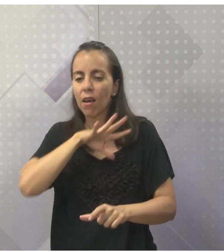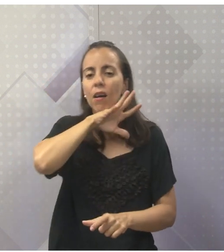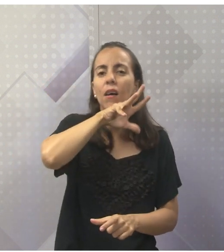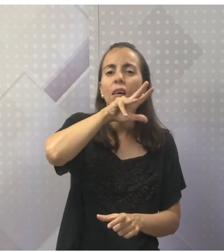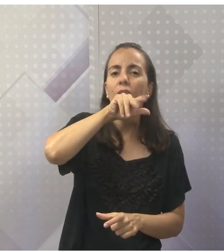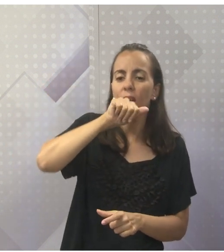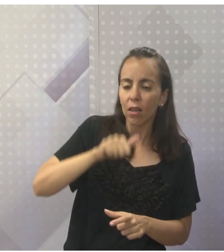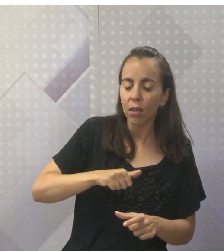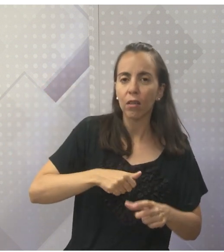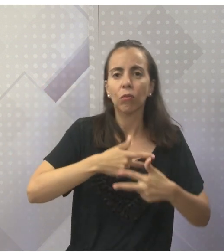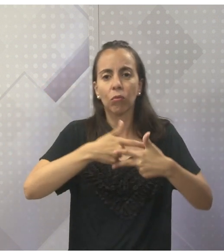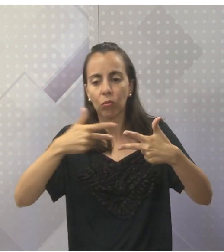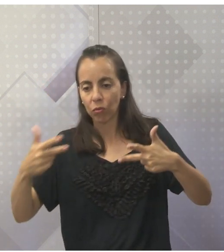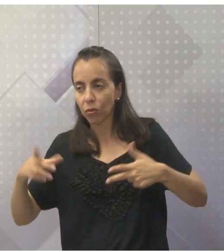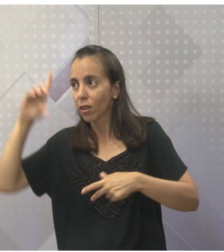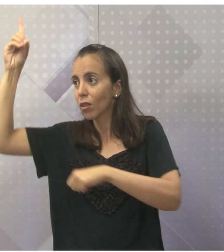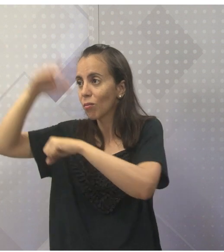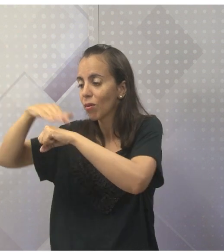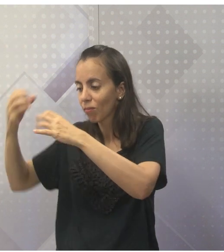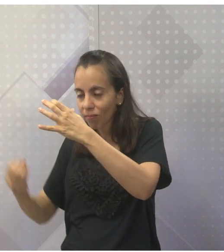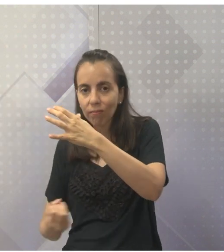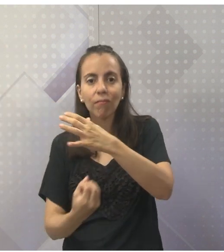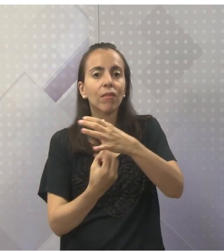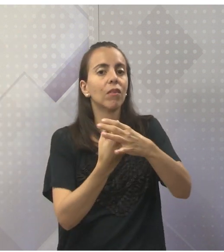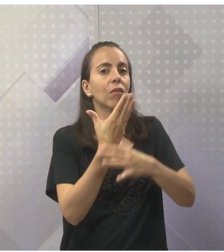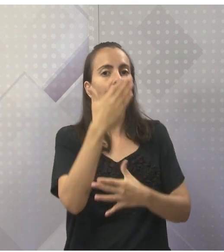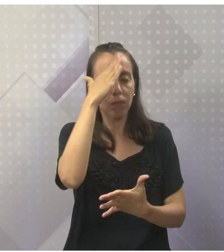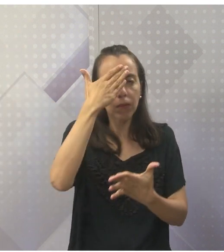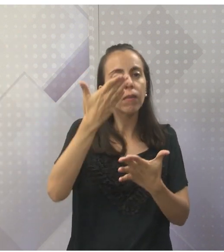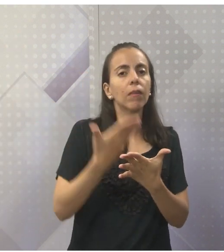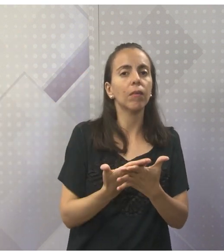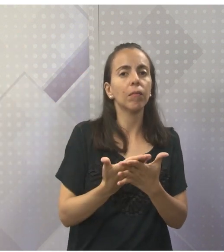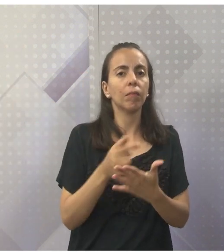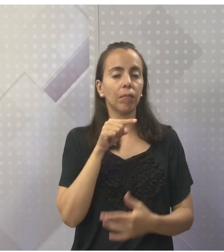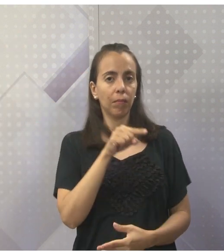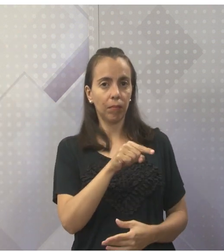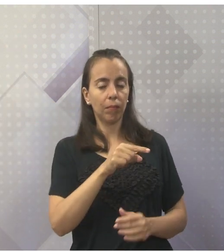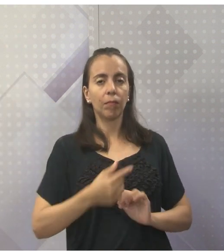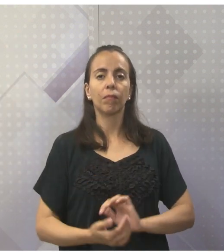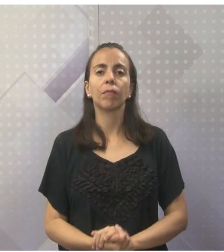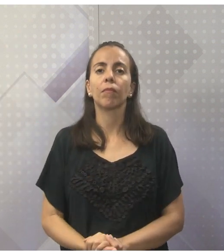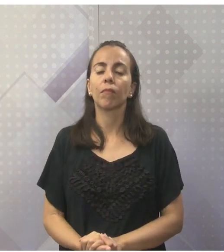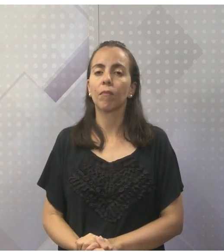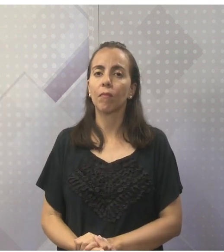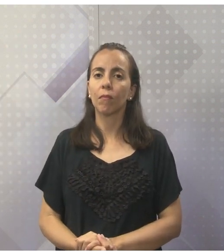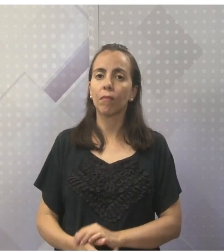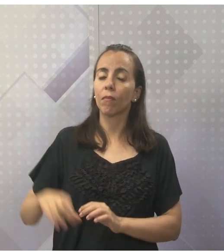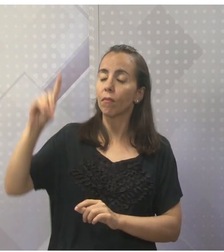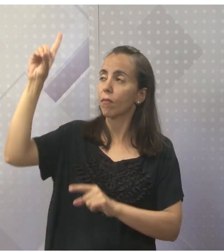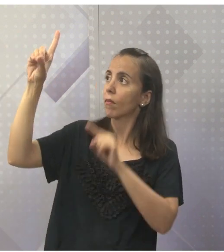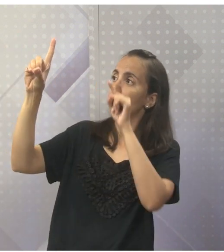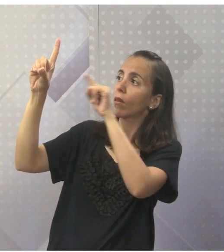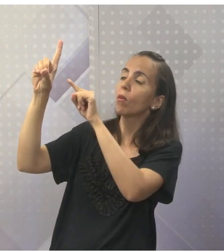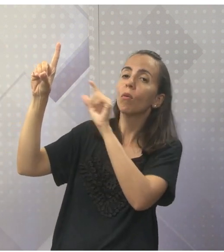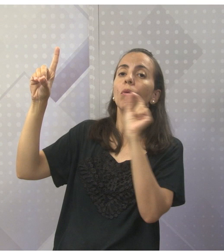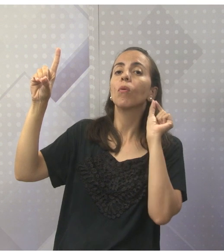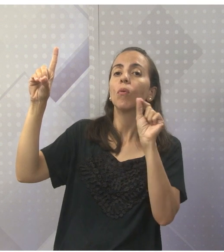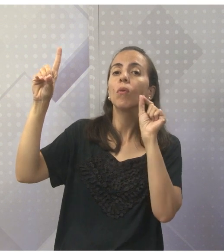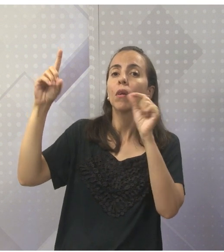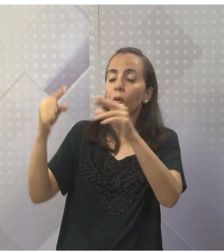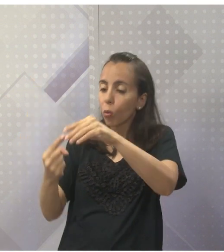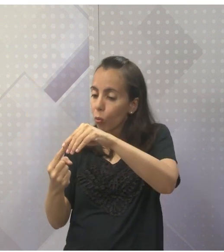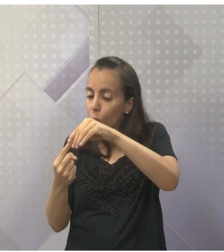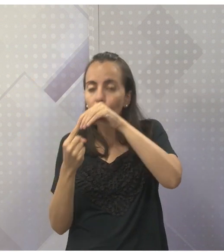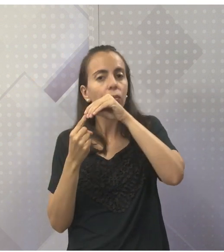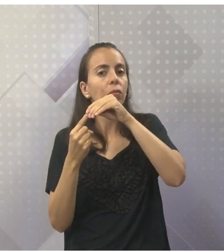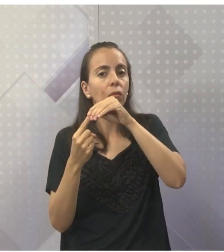ele é um Deus soberano e único, isso na visão ocidental. Então, ele é um Deus único,